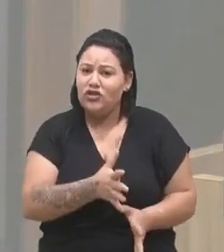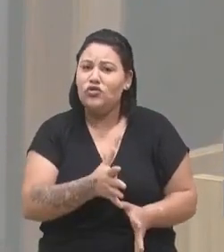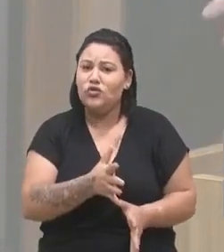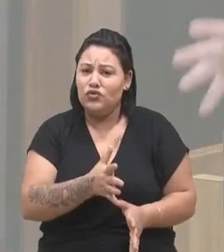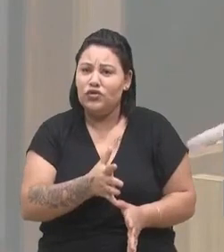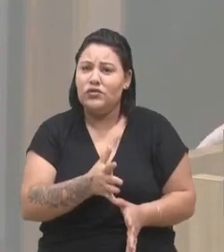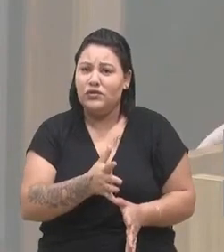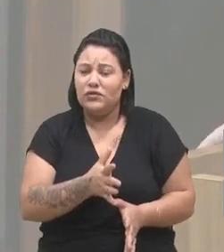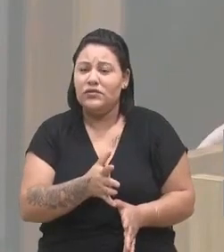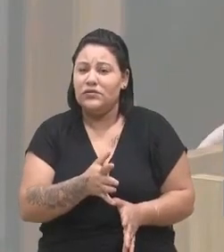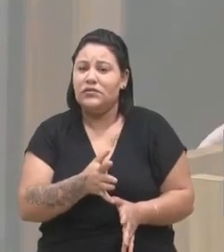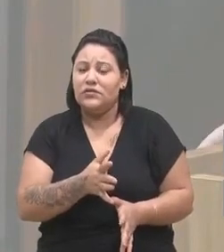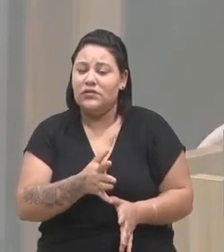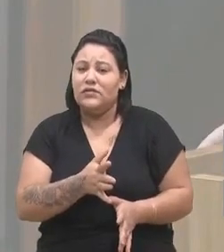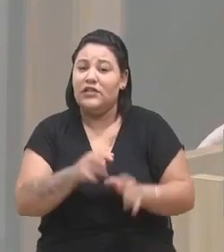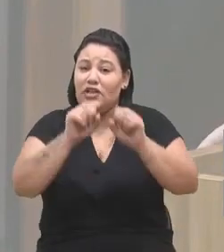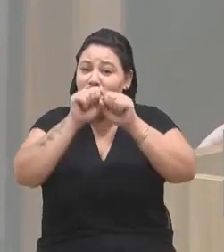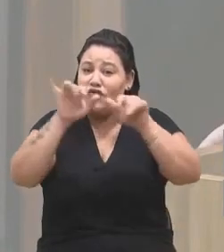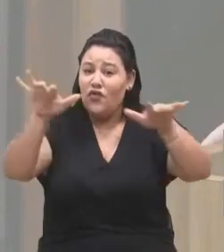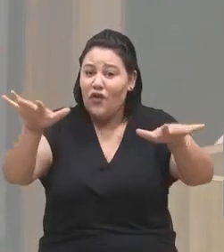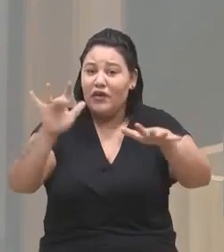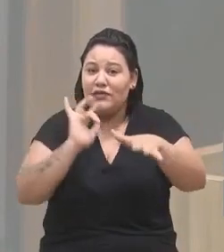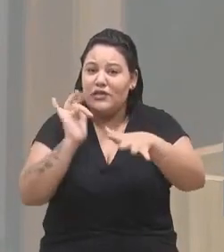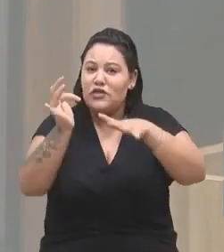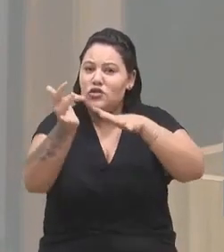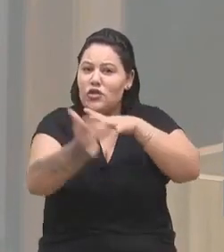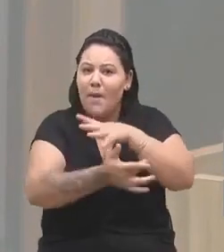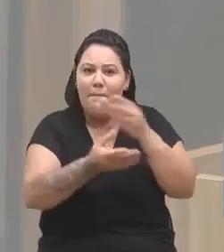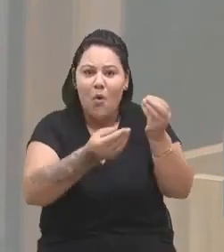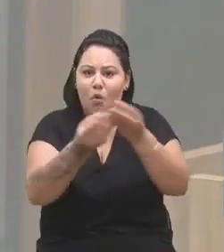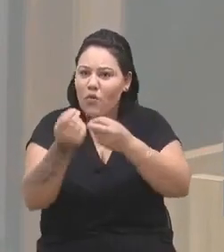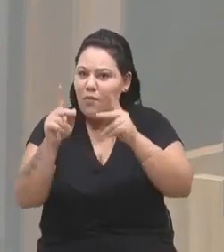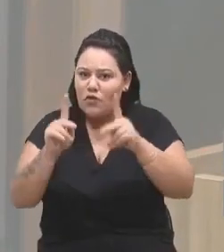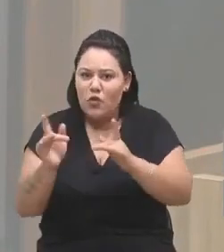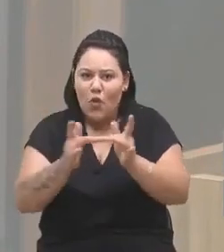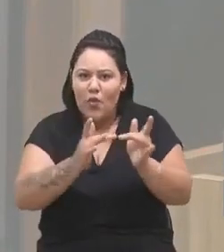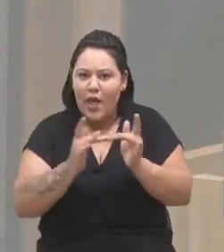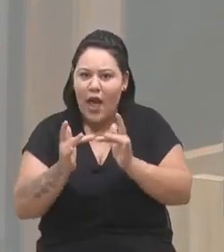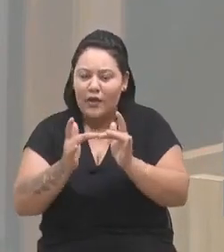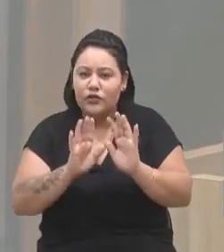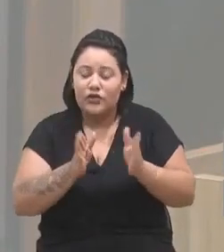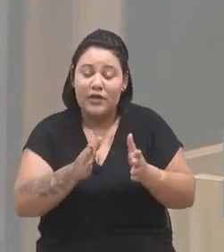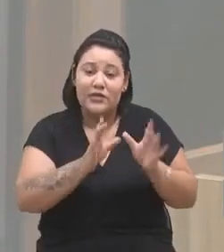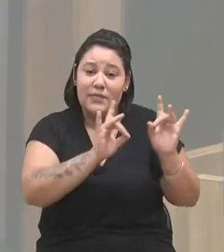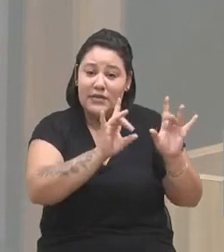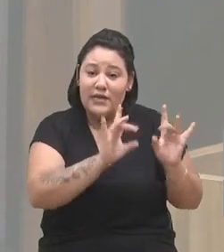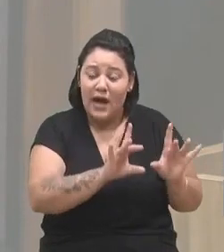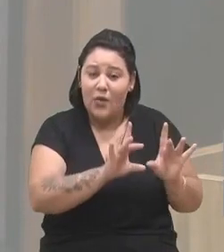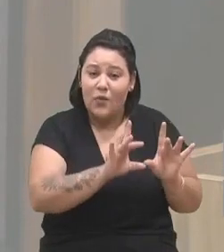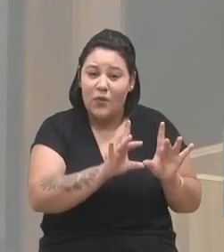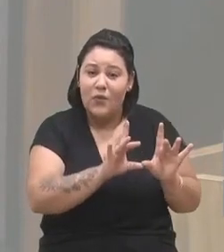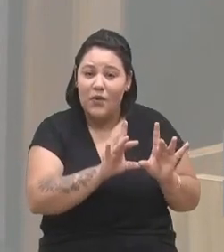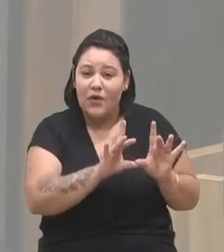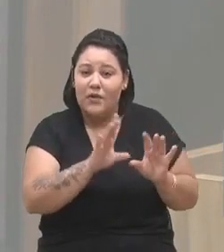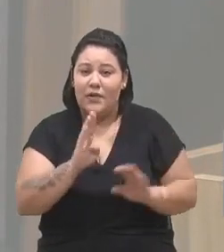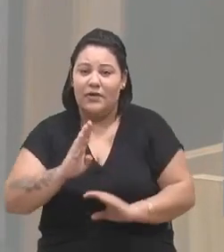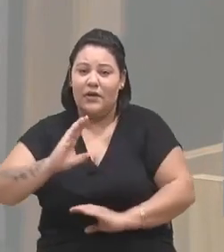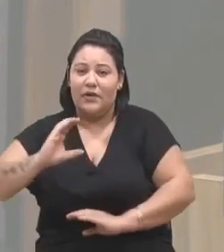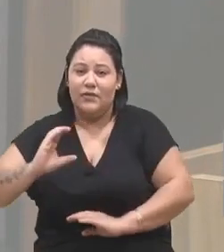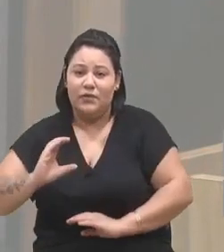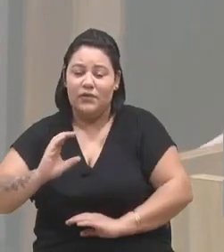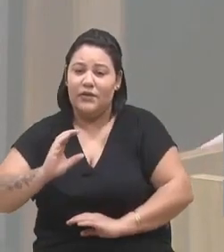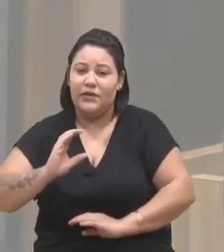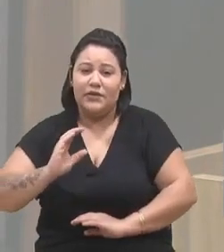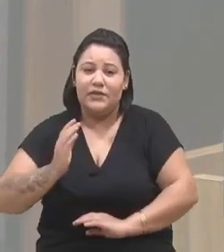deu um boom nas redes sociais, viralizou, em especial no município de Balneário Camboriú, também foi